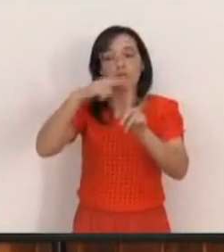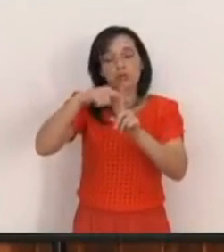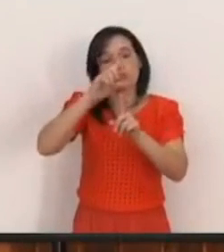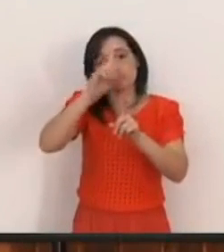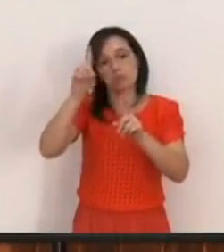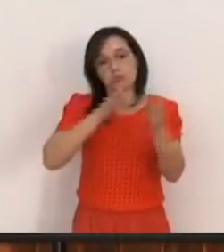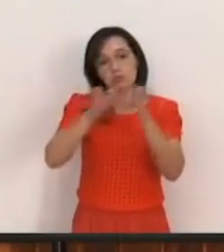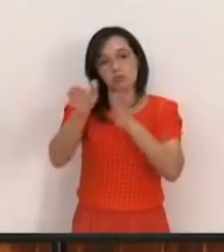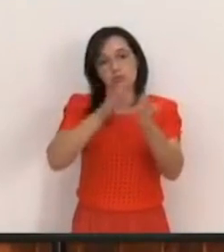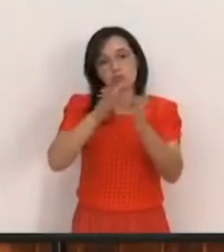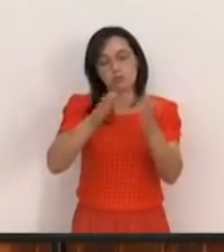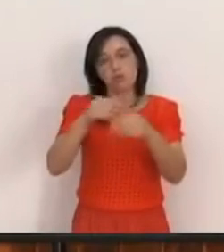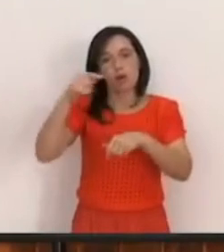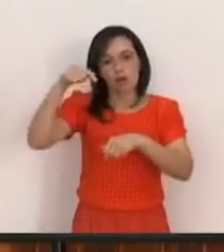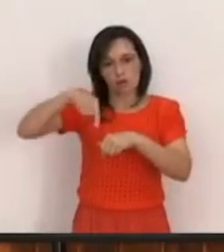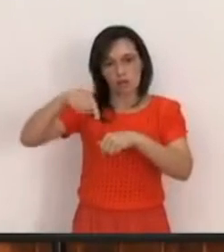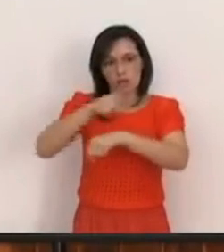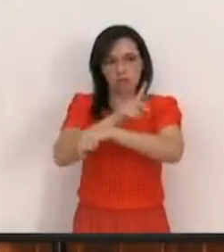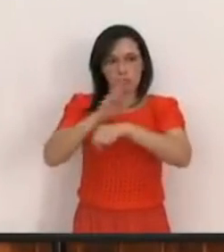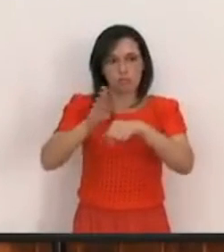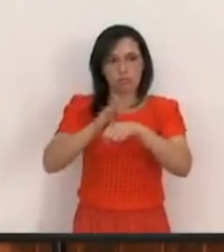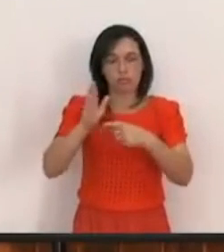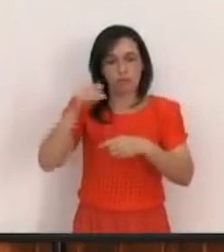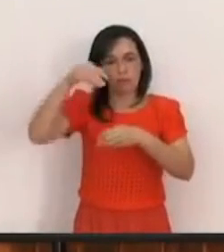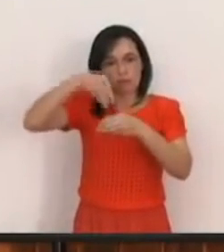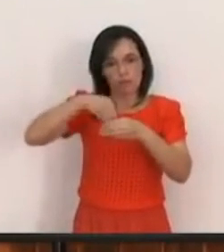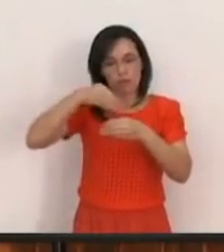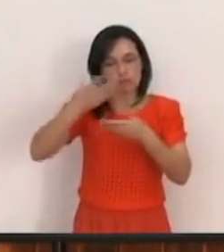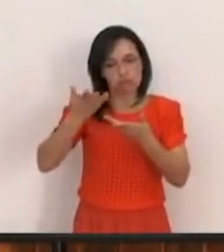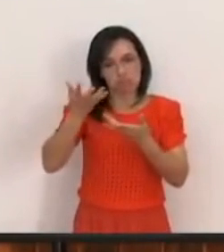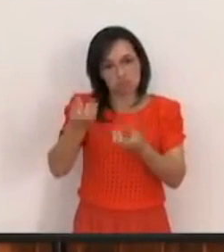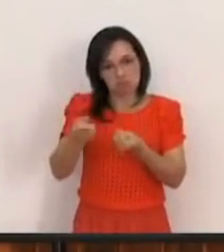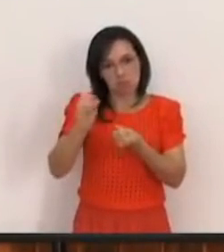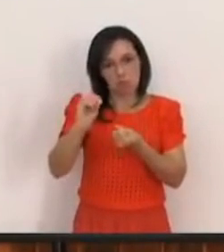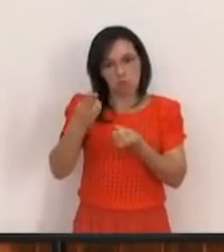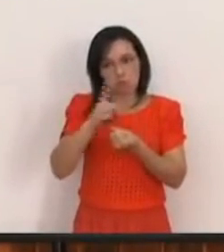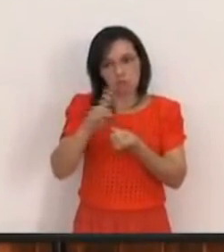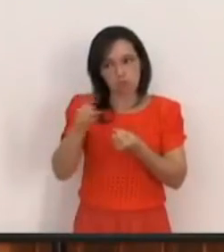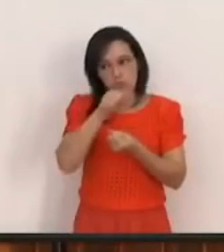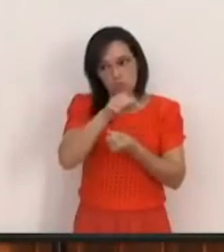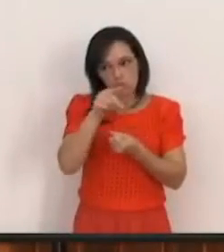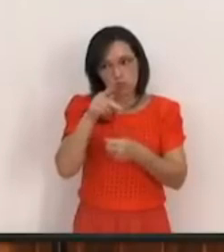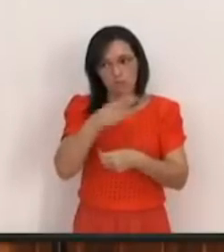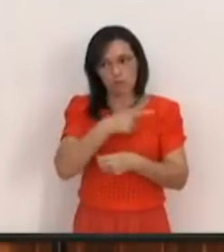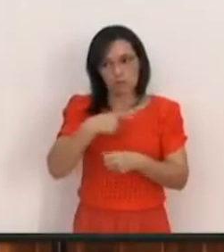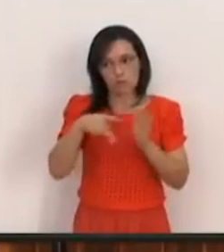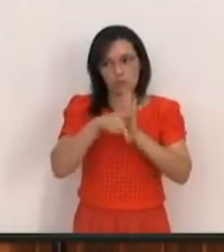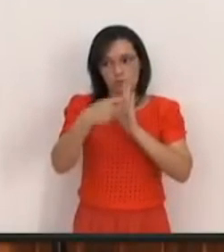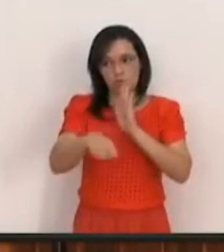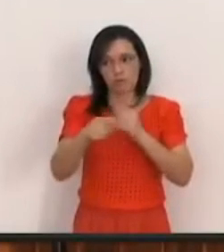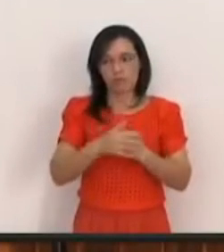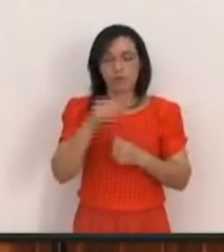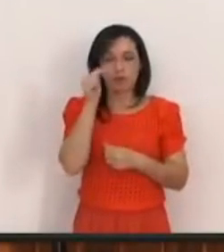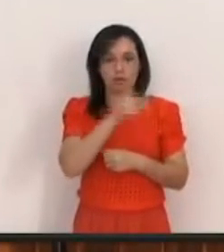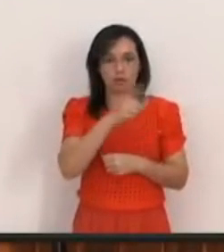O Rodrigo Tempo oportuno Vai se manifestar O que a gente tem combinado É que Se o Rodrigo O